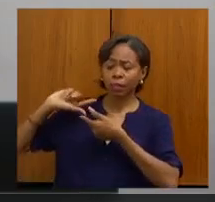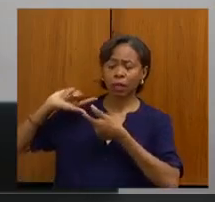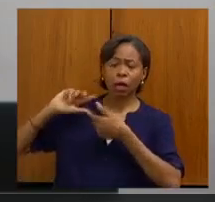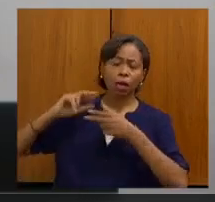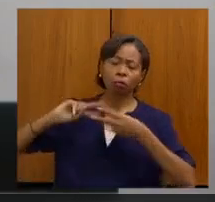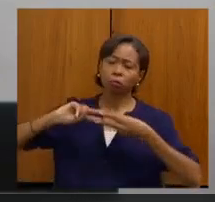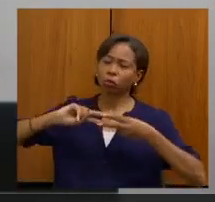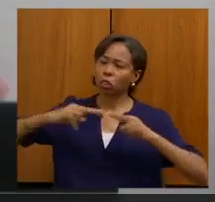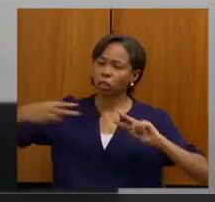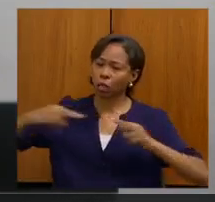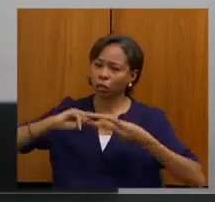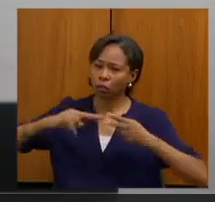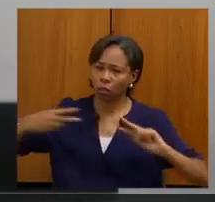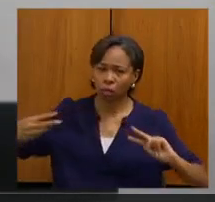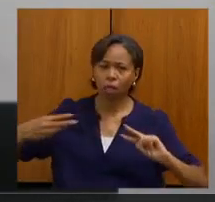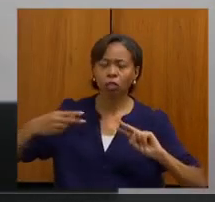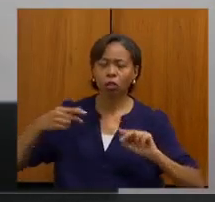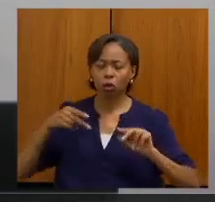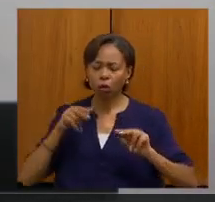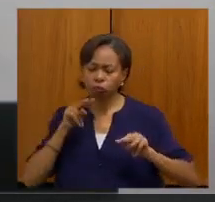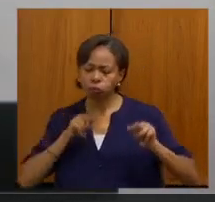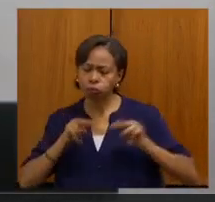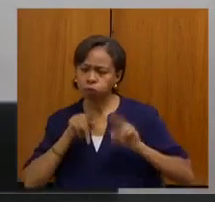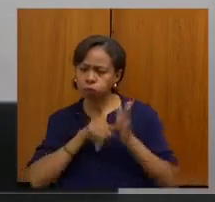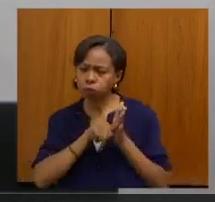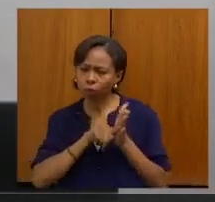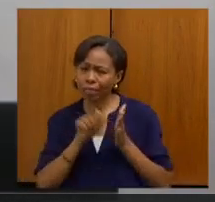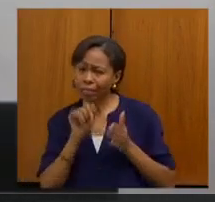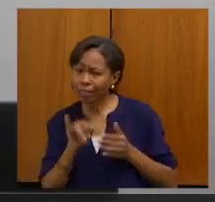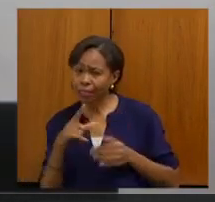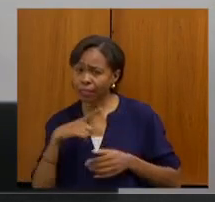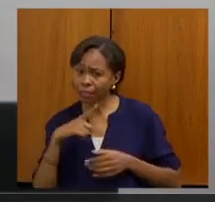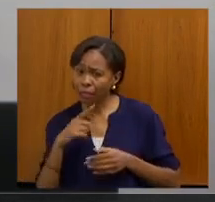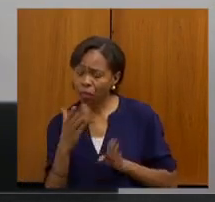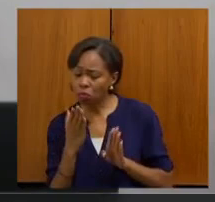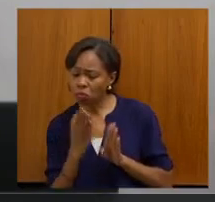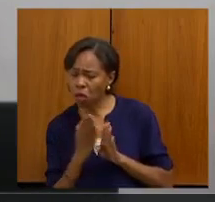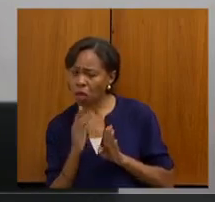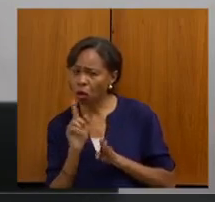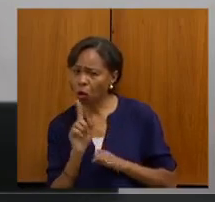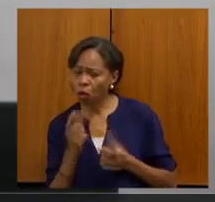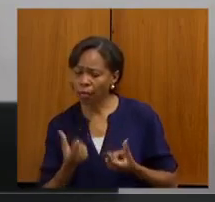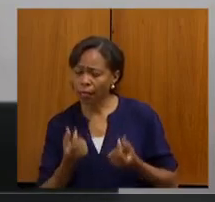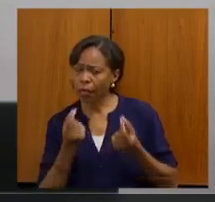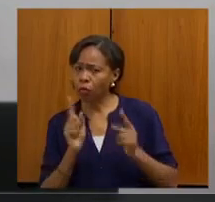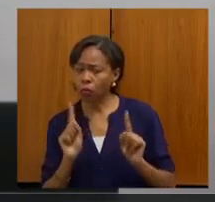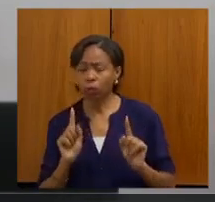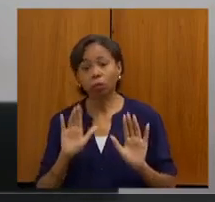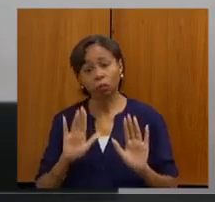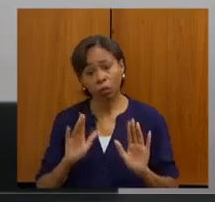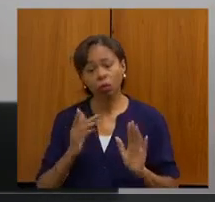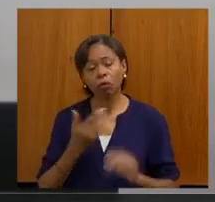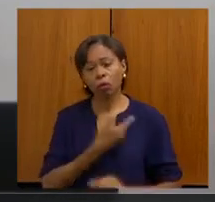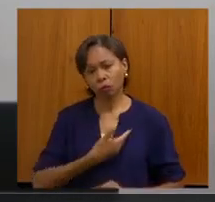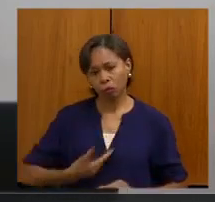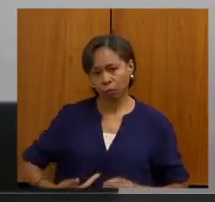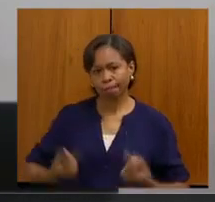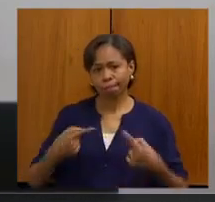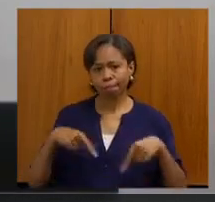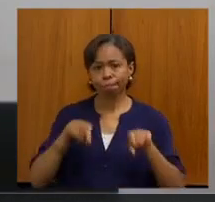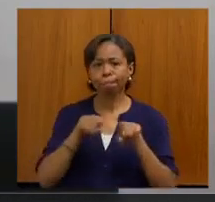um defeito genético que implica no desenvolvimento do câncer. Então, eu acho que o Estado pode ser um parceiro na construção dessa estratégia